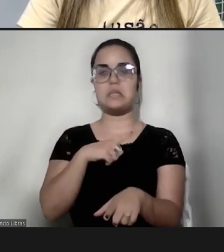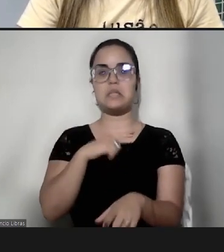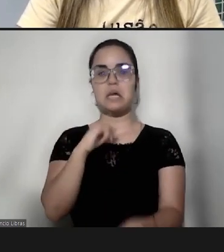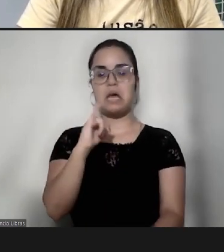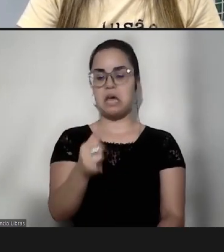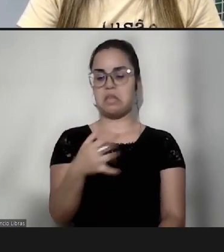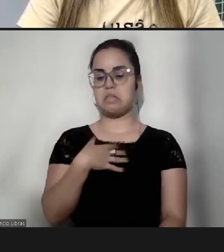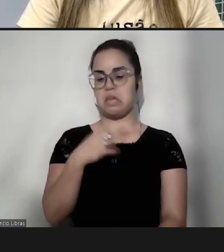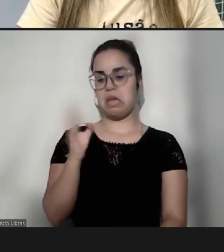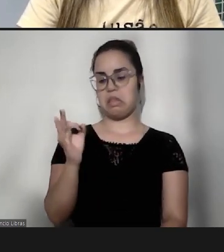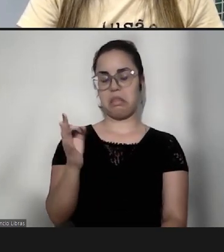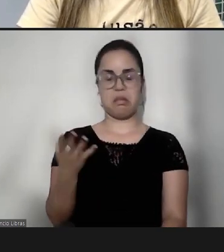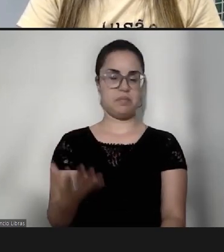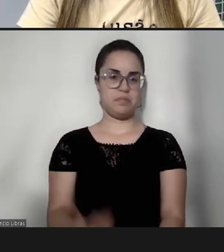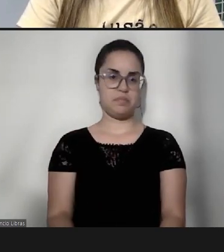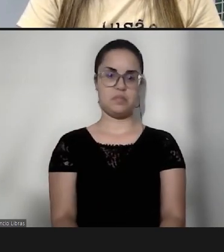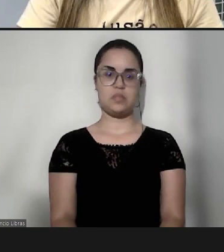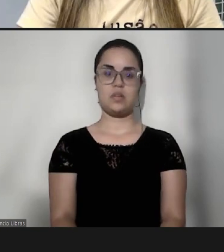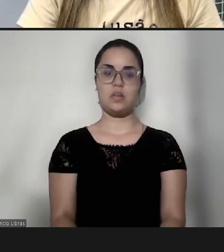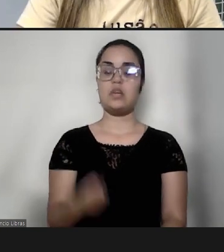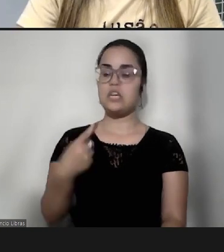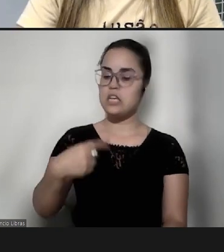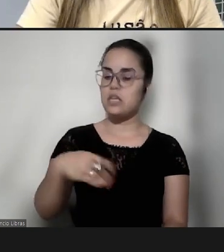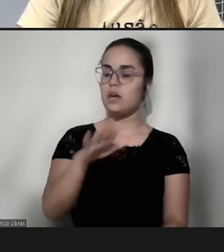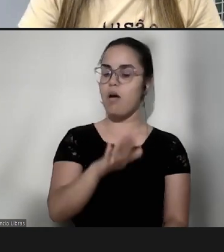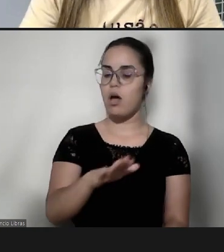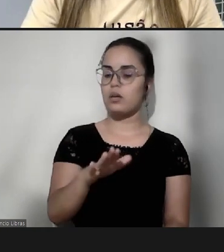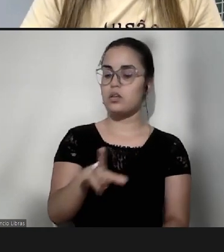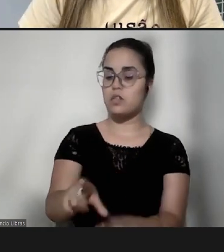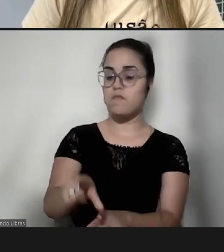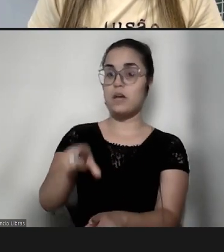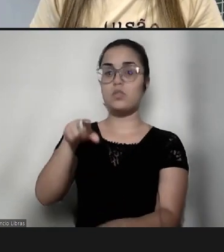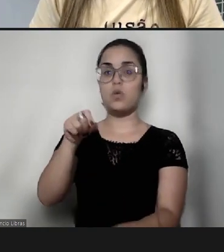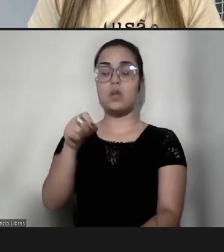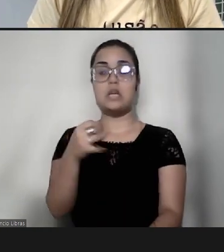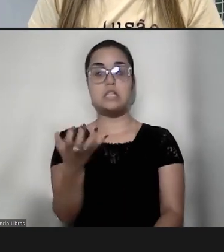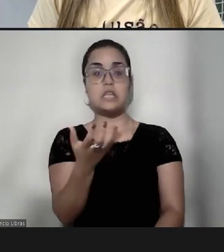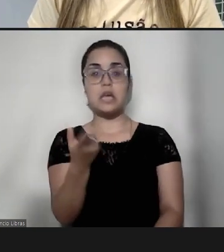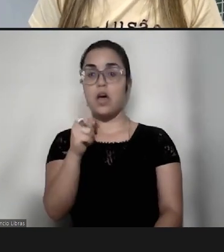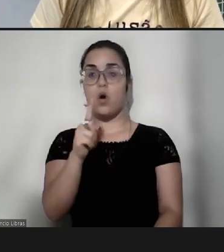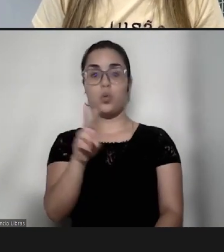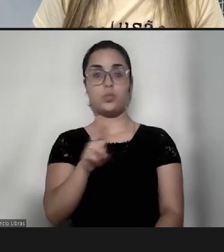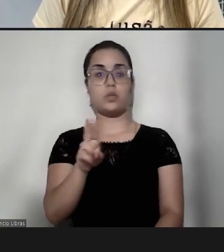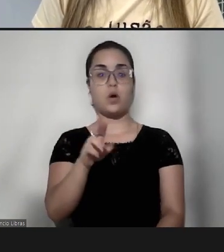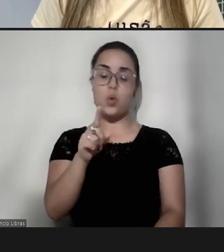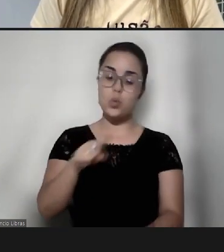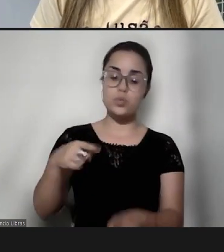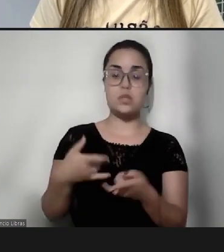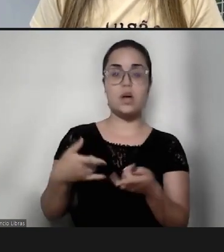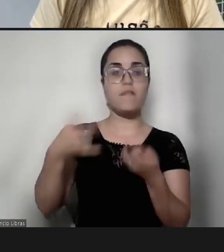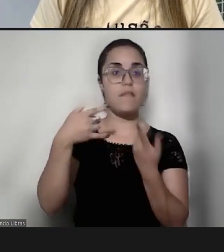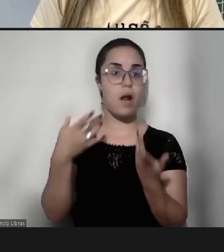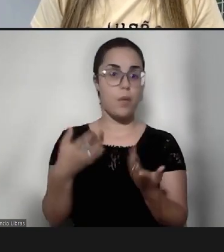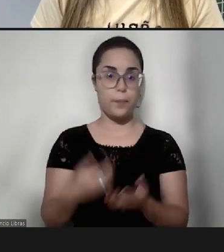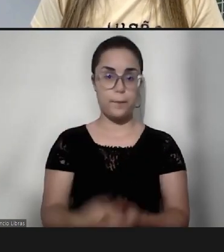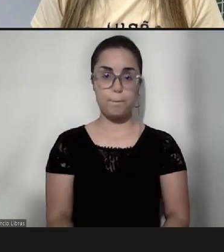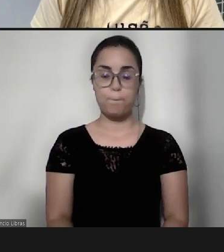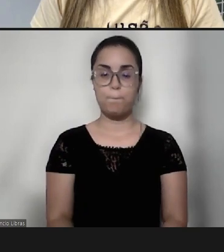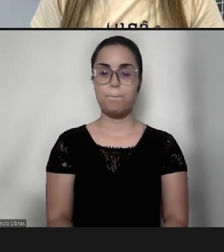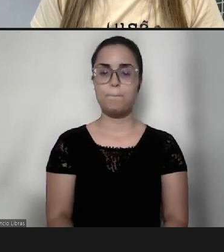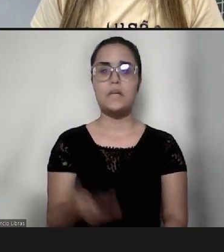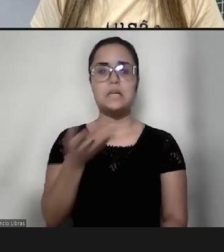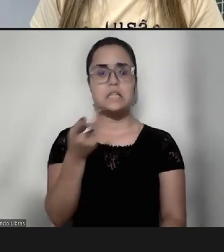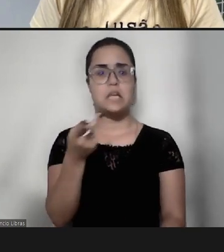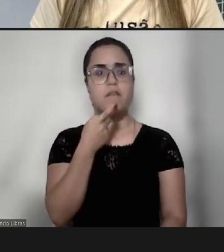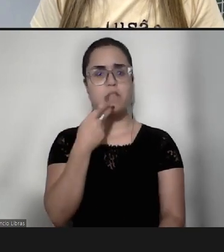a criança que vai liderar esse desfraude, se a gente for agir de forma consciente mesmo. E aí, você quer falar, vez um